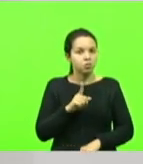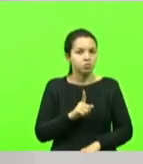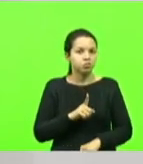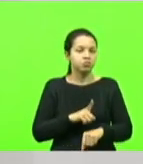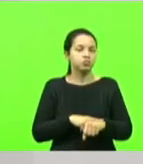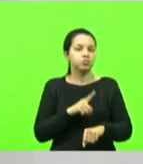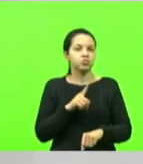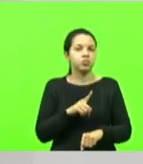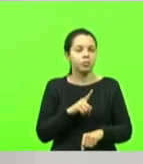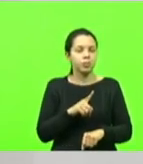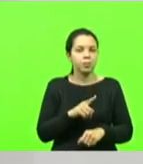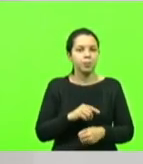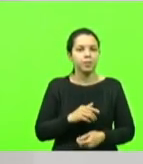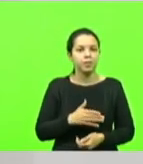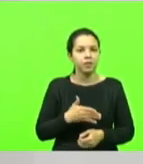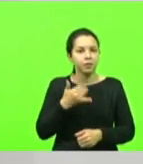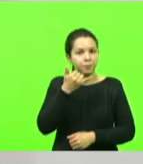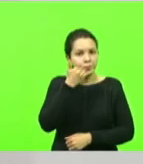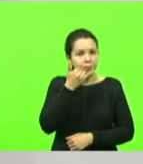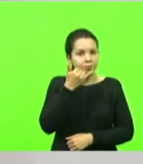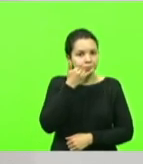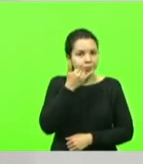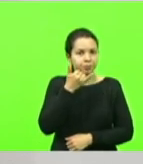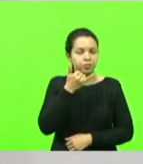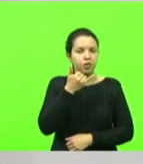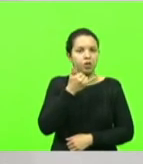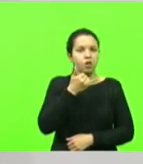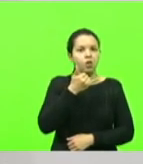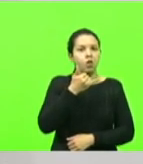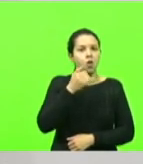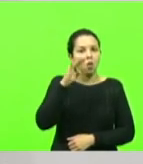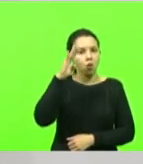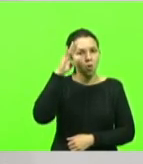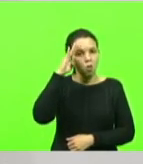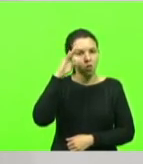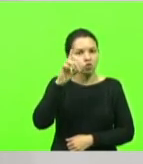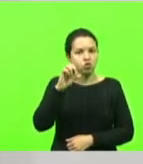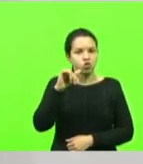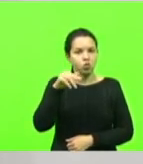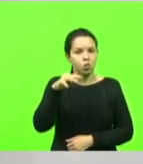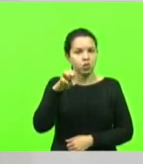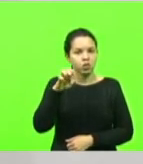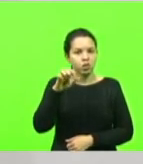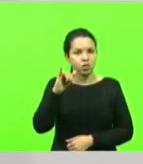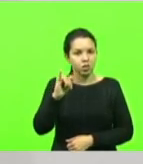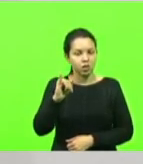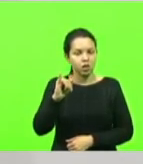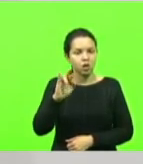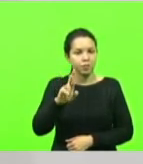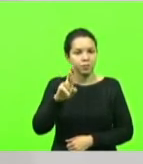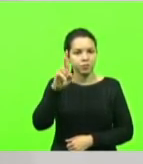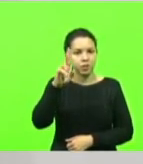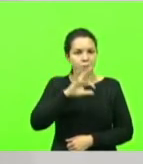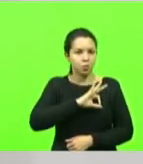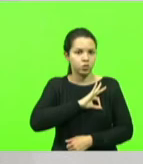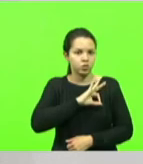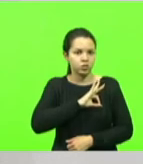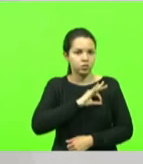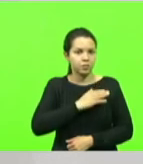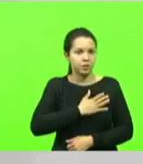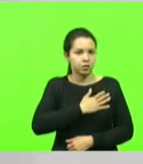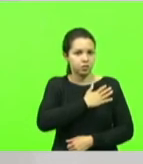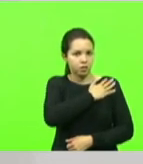manhã, entrei em contato com o coronel Dionei Toneto, comandante-geral da Polícia Militar,